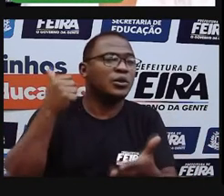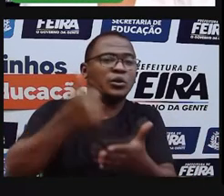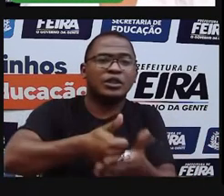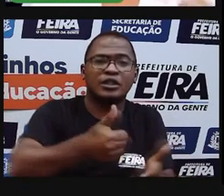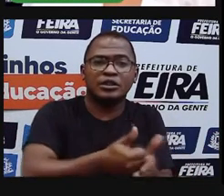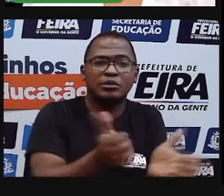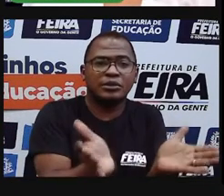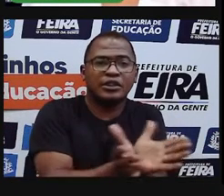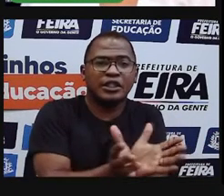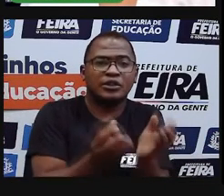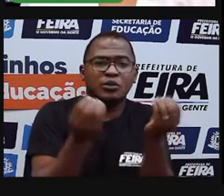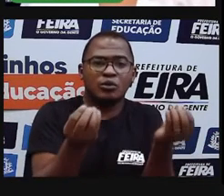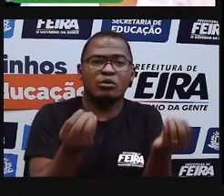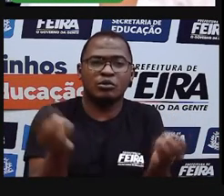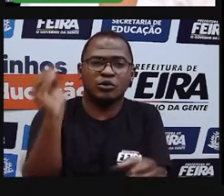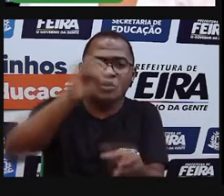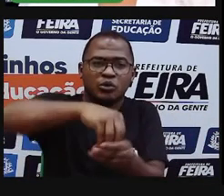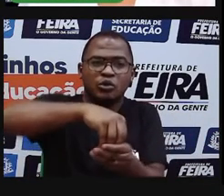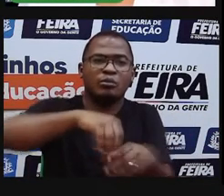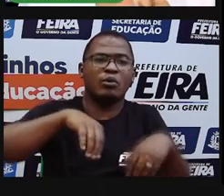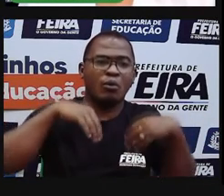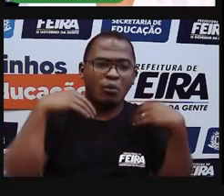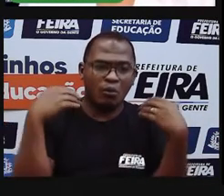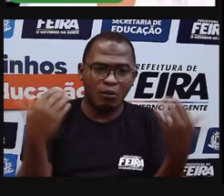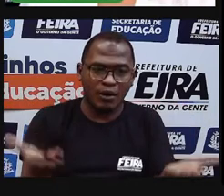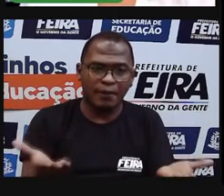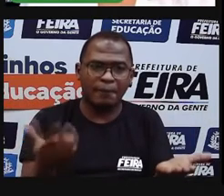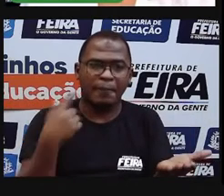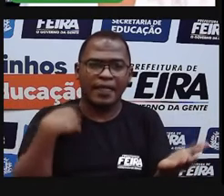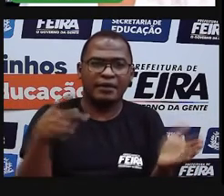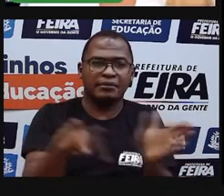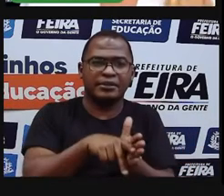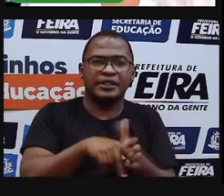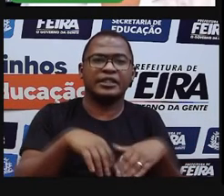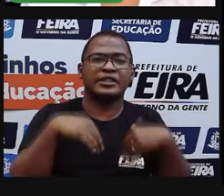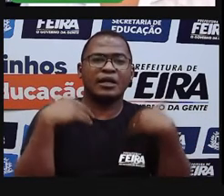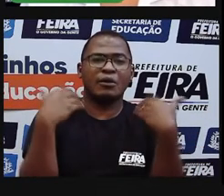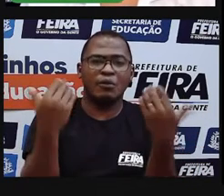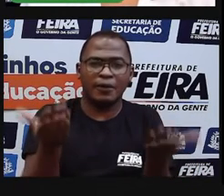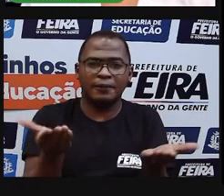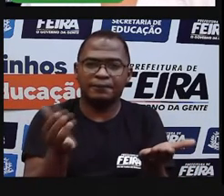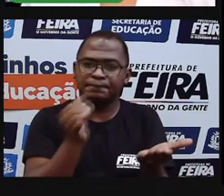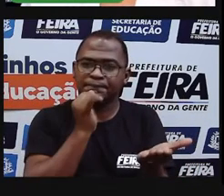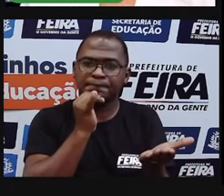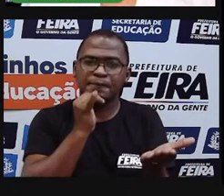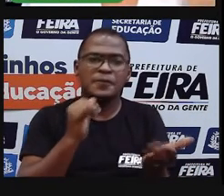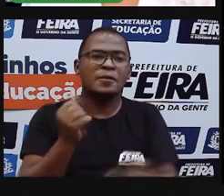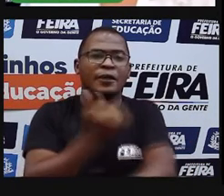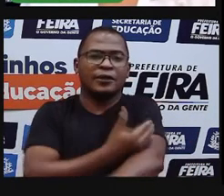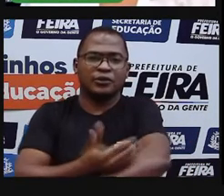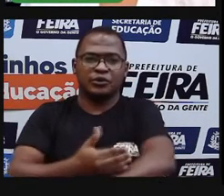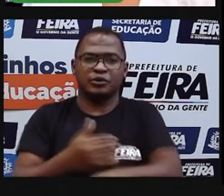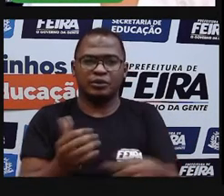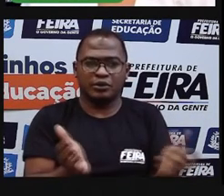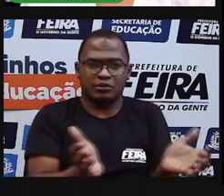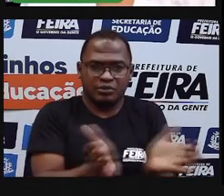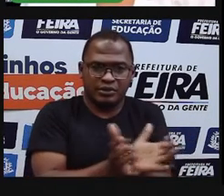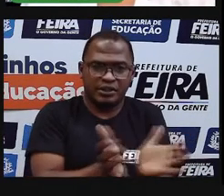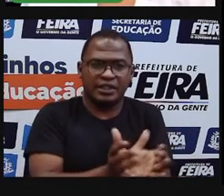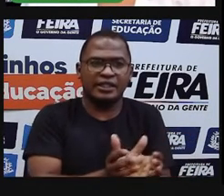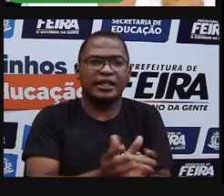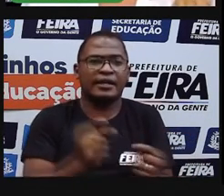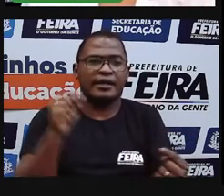né? Que comunidade eu faço parte? Faz parte dos nossos costumes. A comunidade diz muito dos nossos